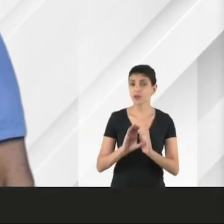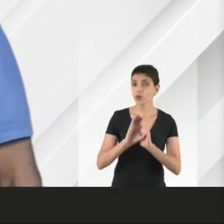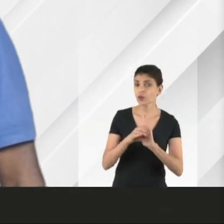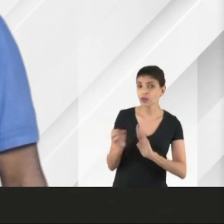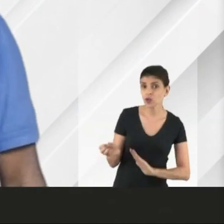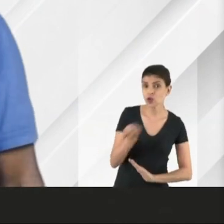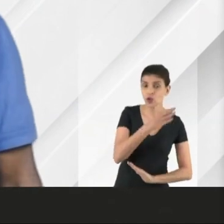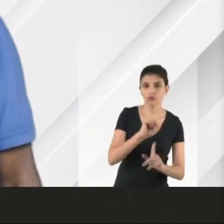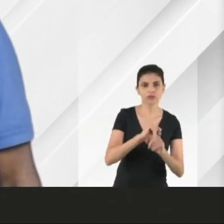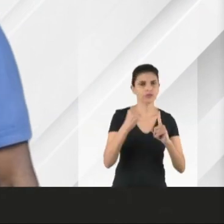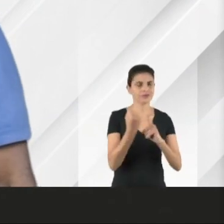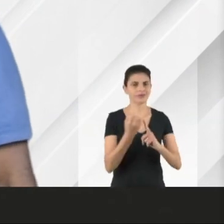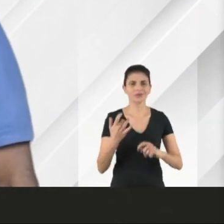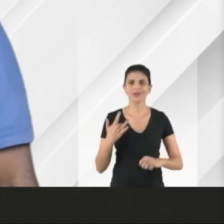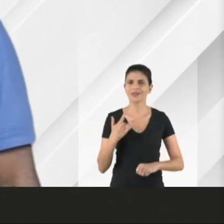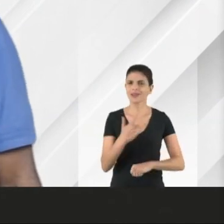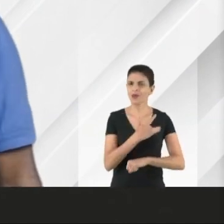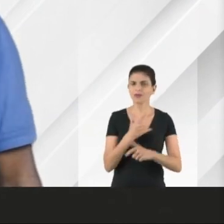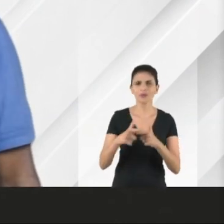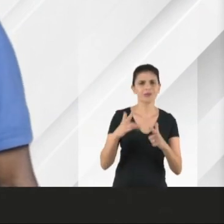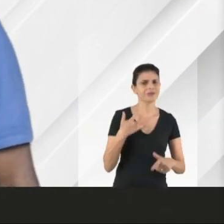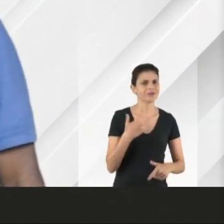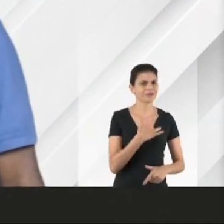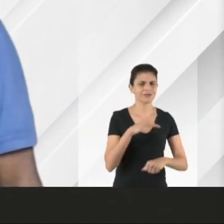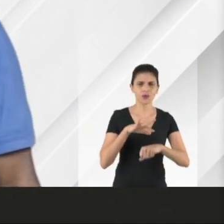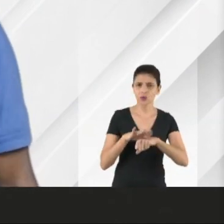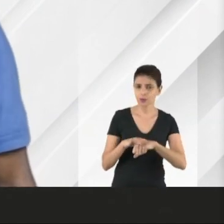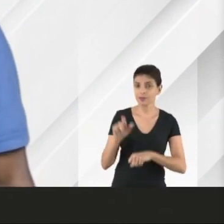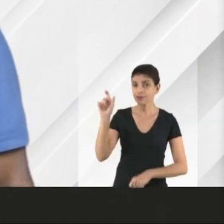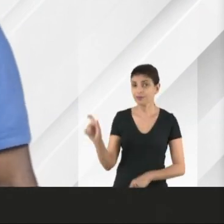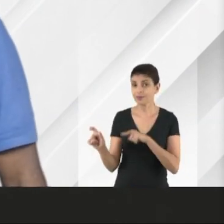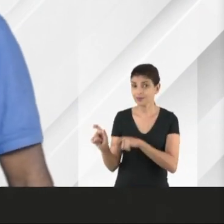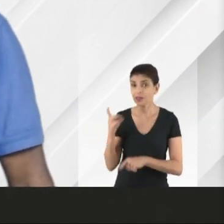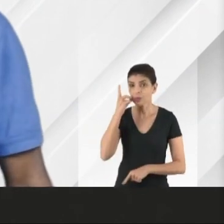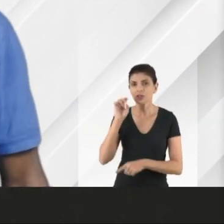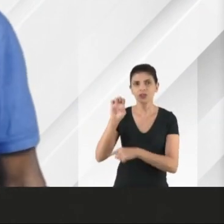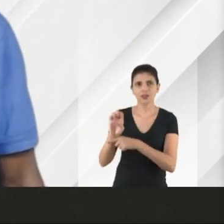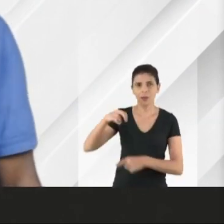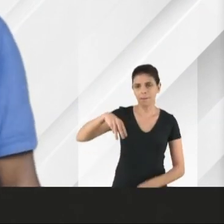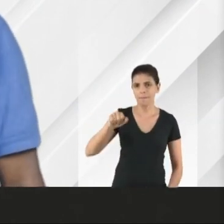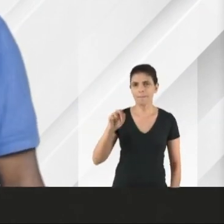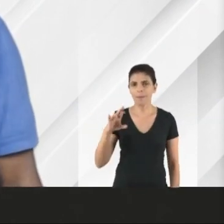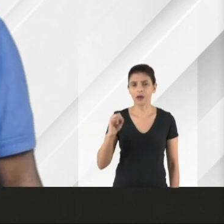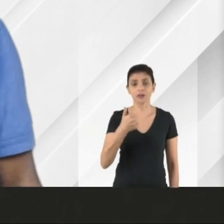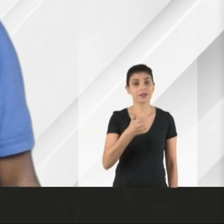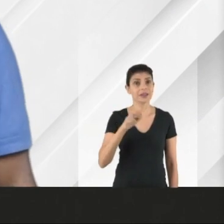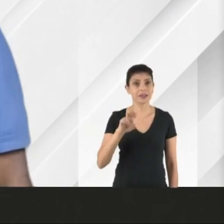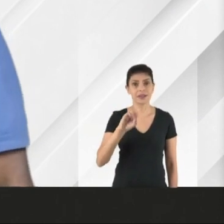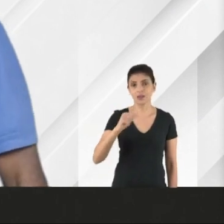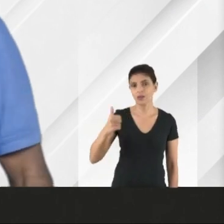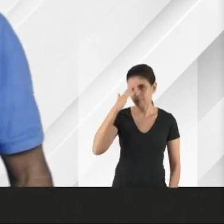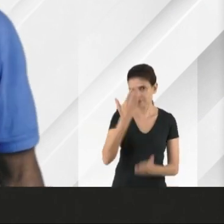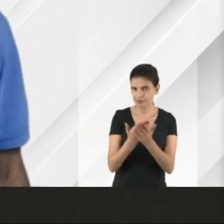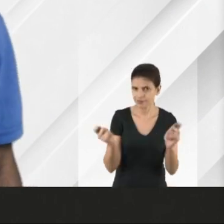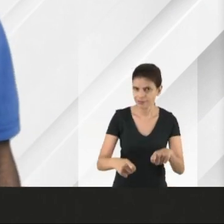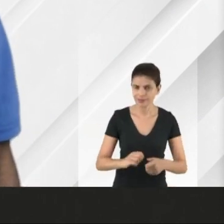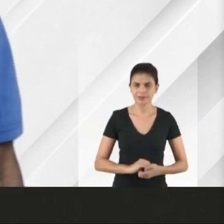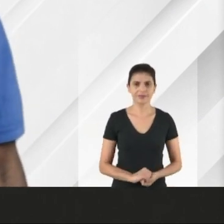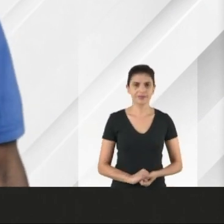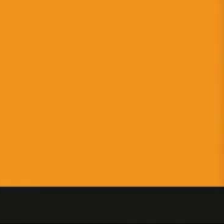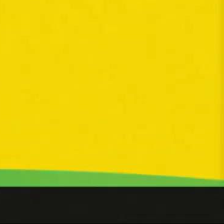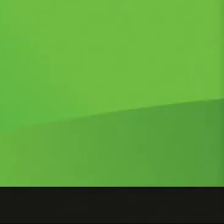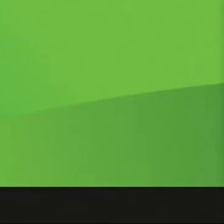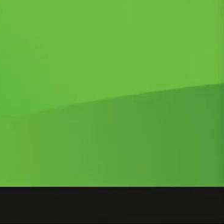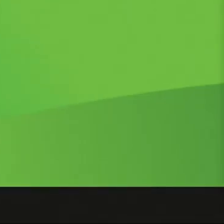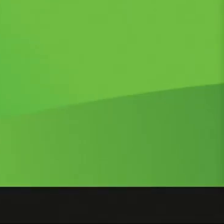Um novo conceito social. A saúde está doente. Marco Salvador, deputado estadual, 15011. Você pode